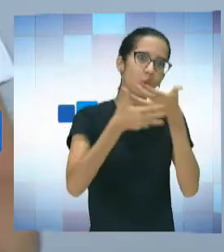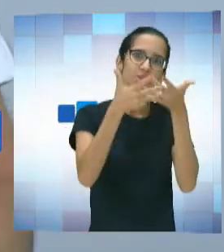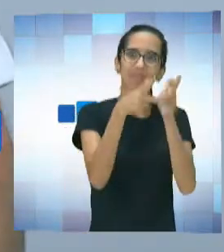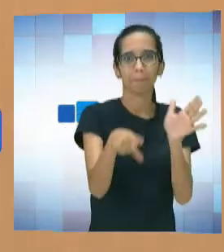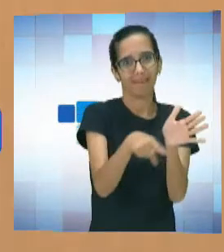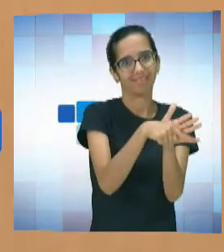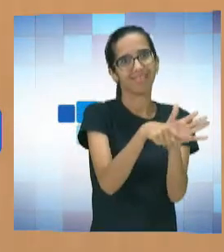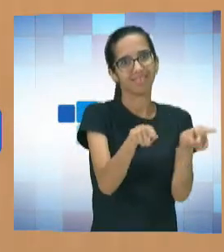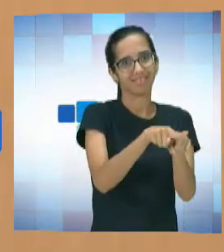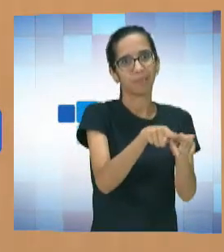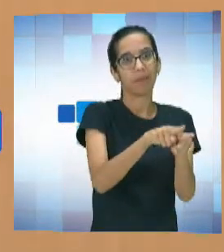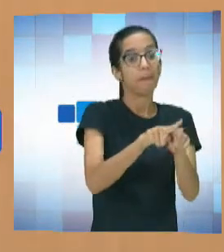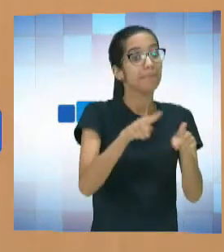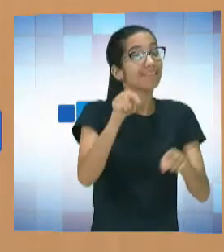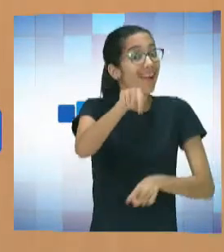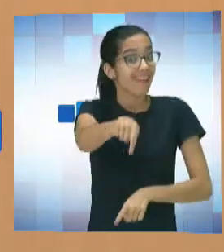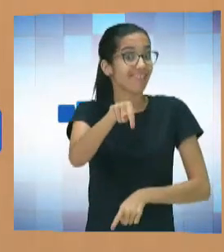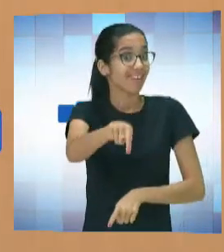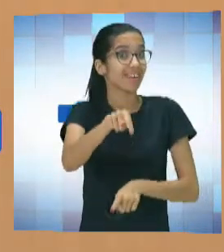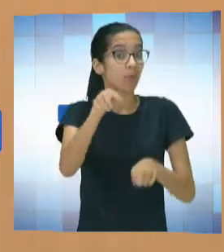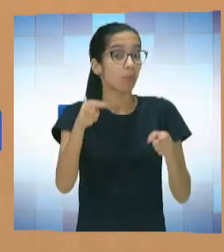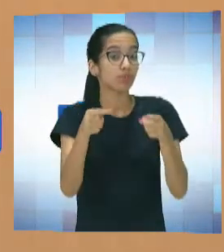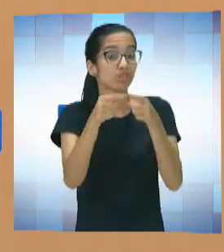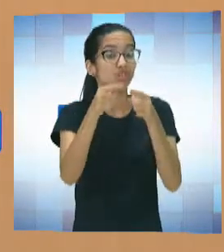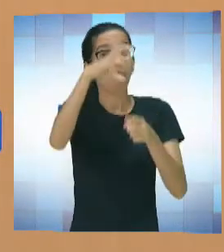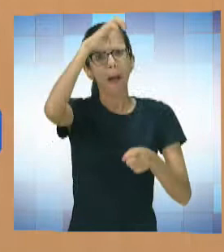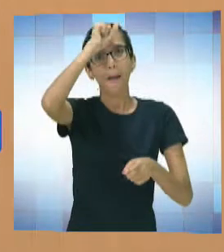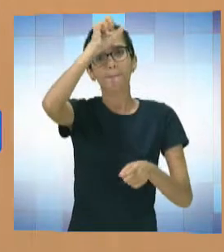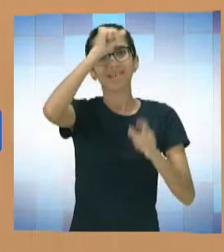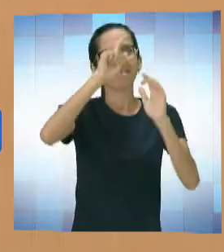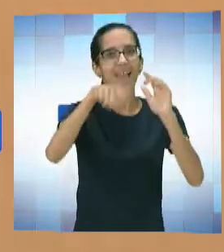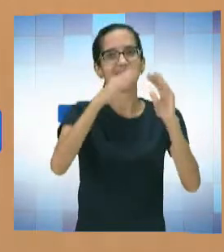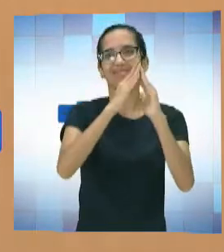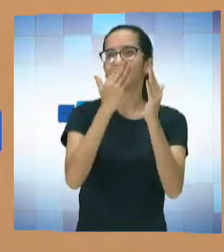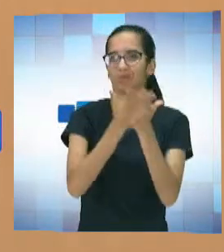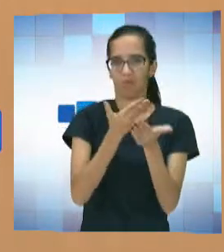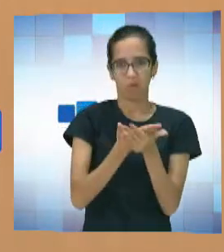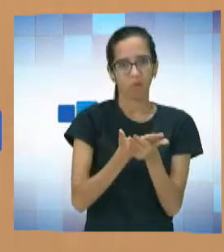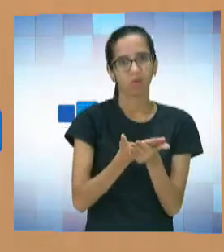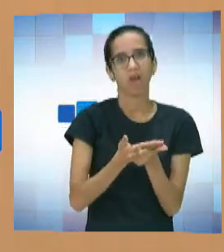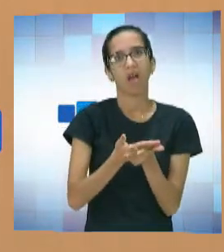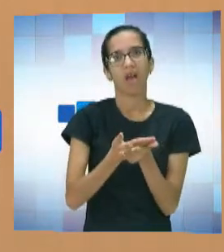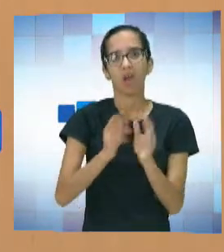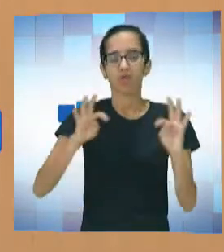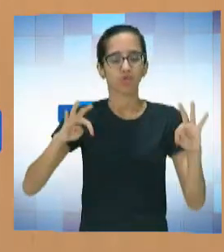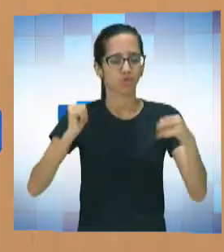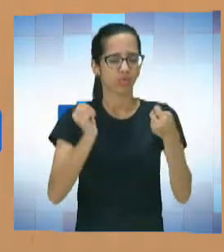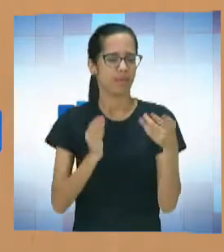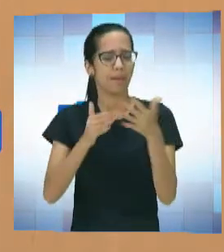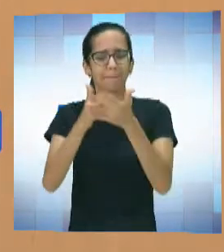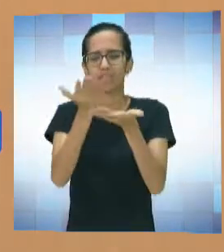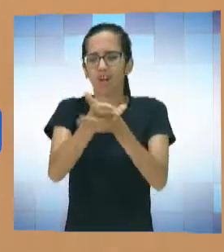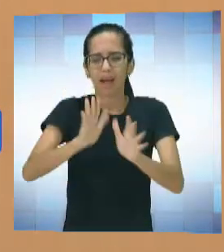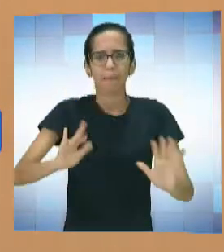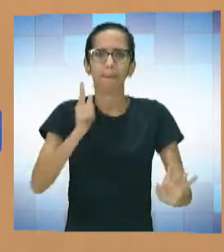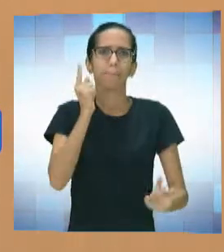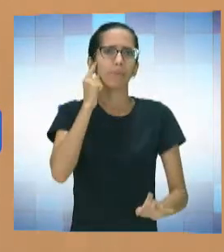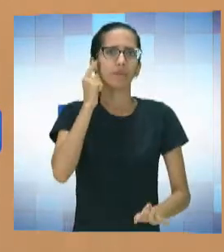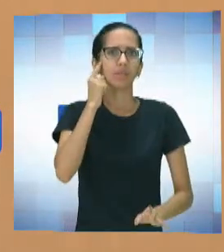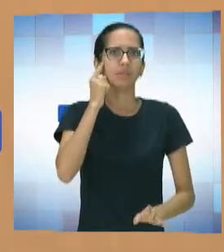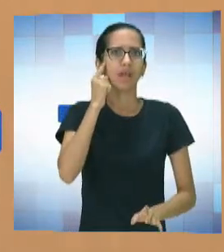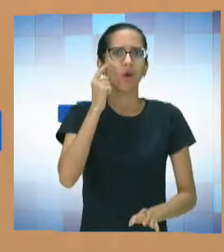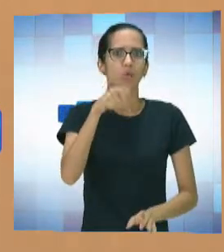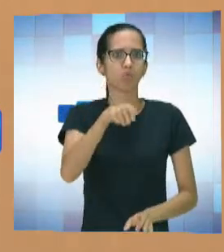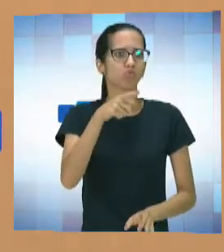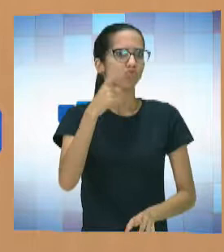É uma escola. É uma escola. É um sentido de aprender. É aprender, né? É quebrar essas barreiras de você ver o surdo tocando, o